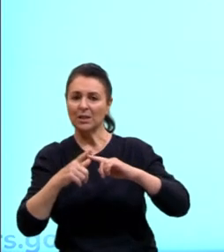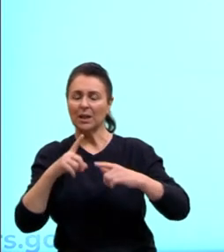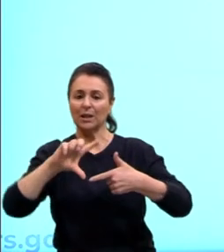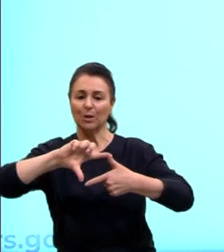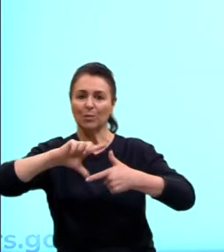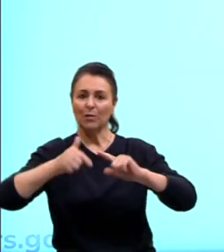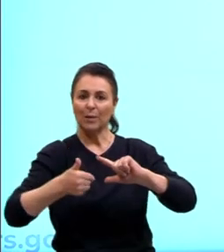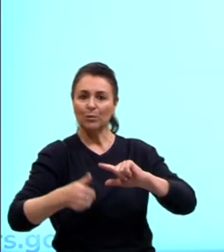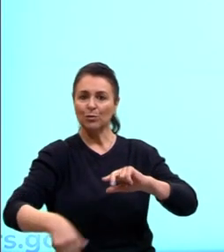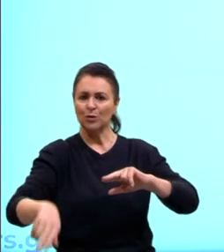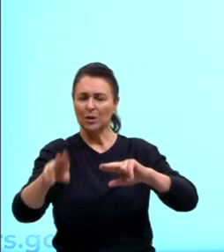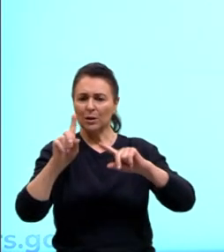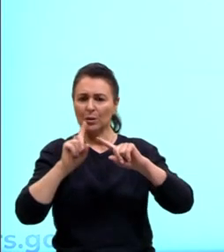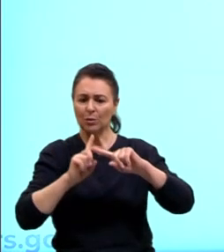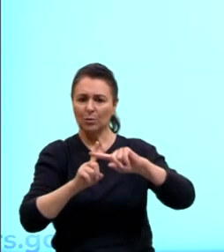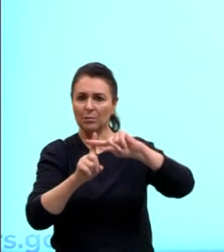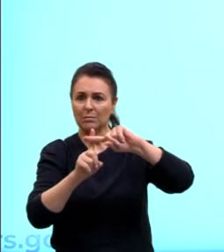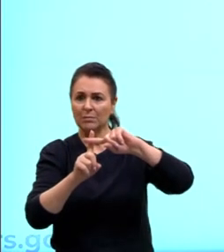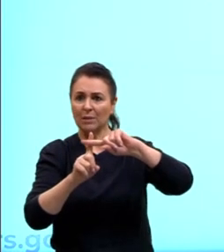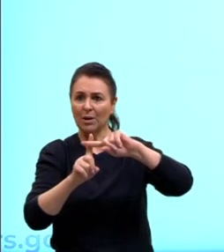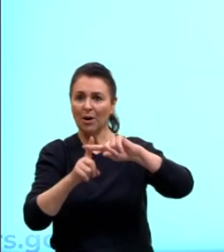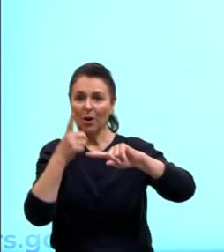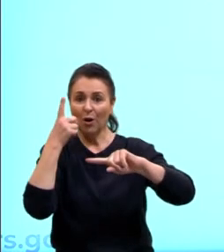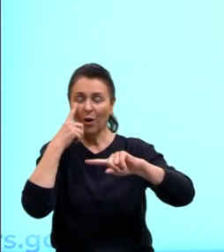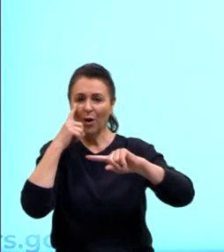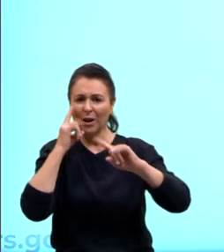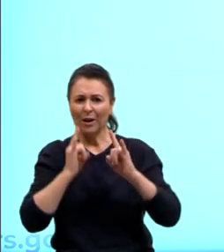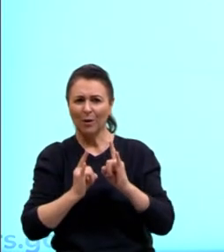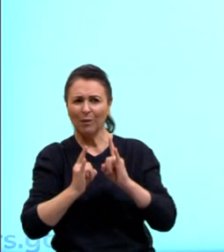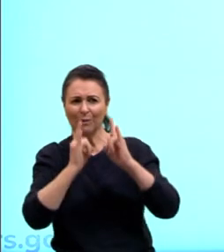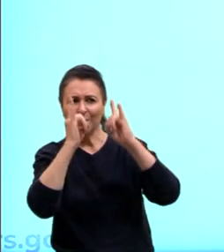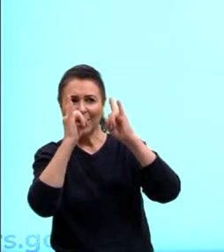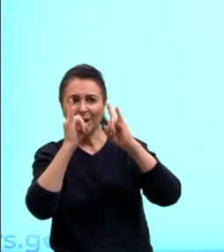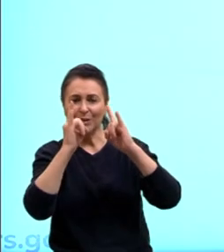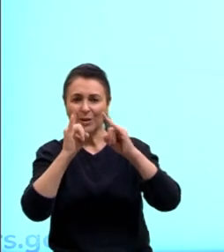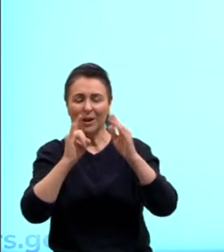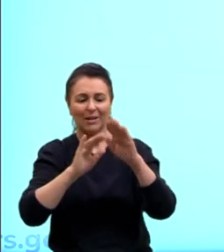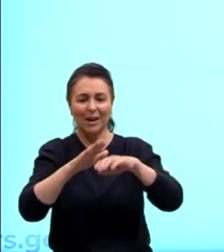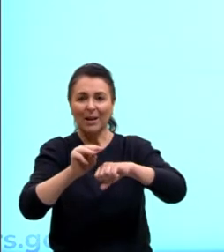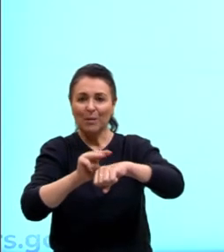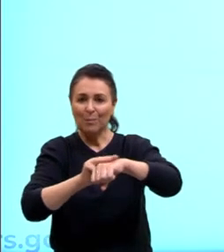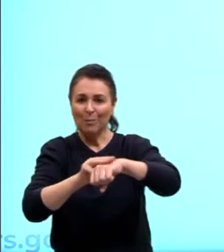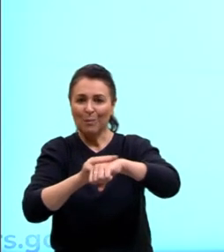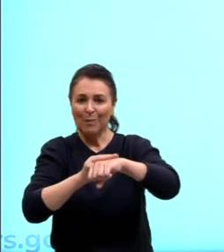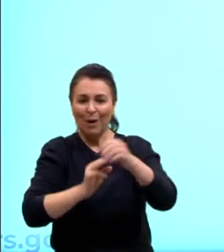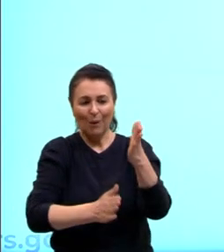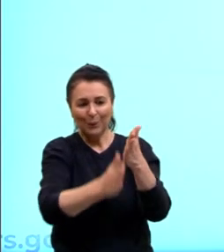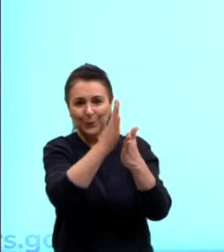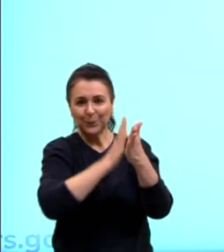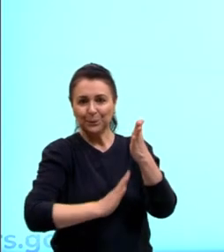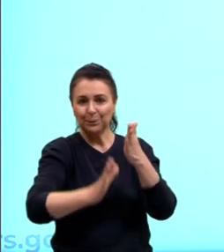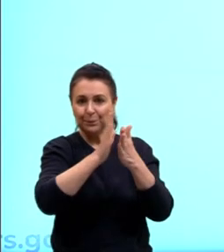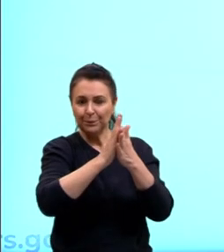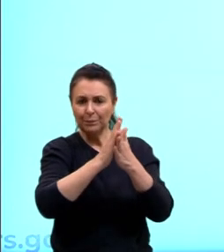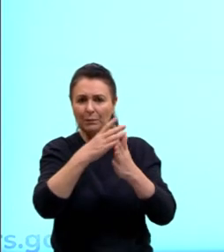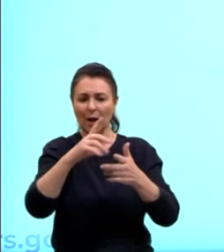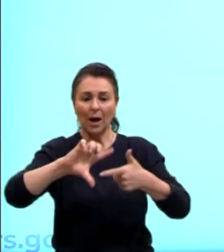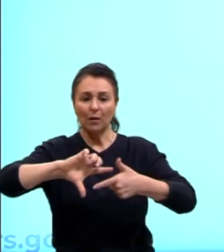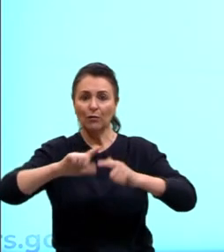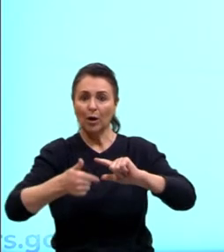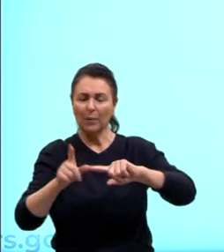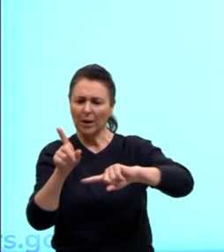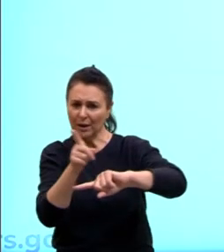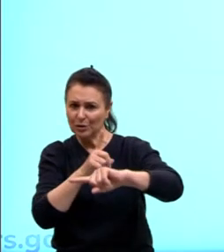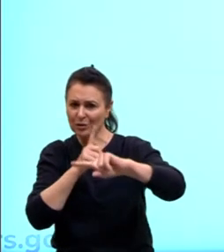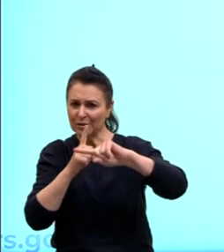de cruz. Se a gente perceber, esse prédio com as paredes marrons, ele está em um formato de cruz. Você consegue